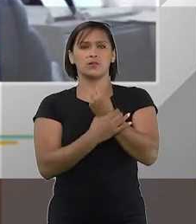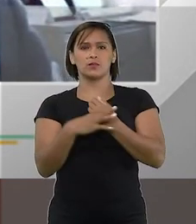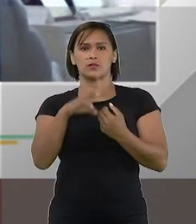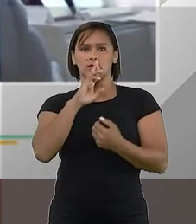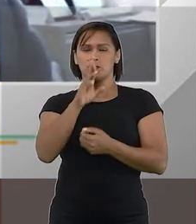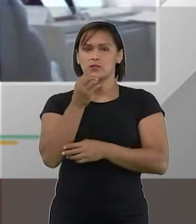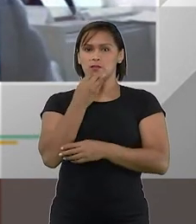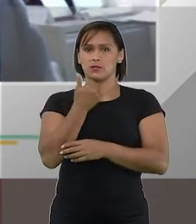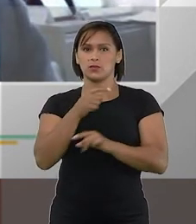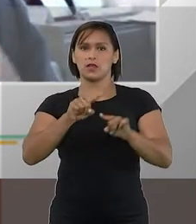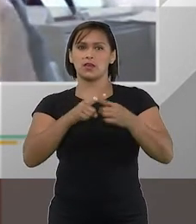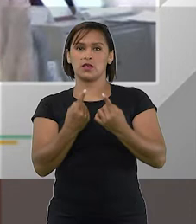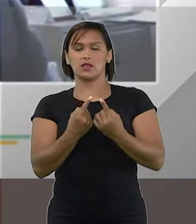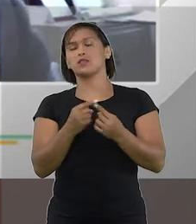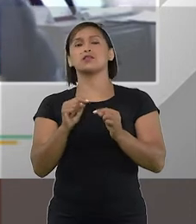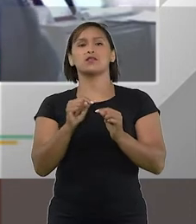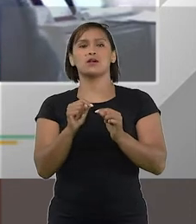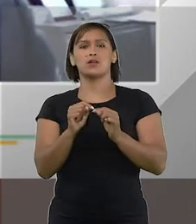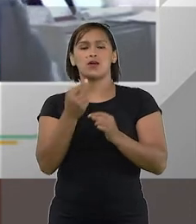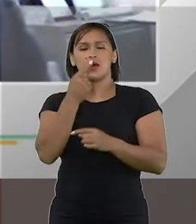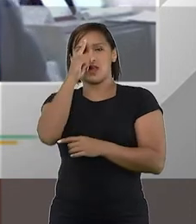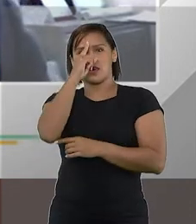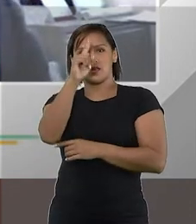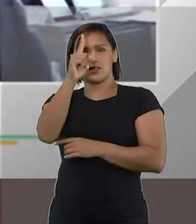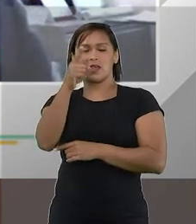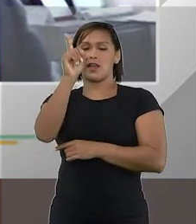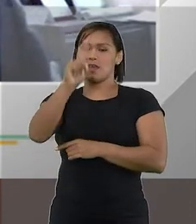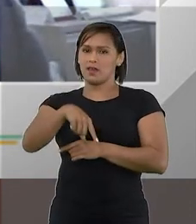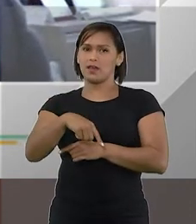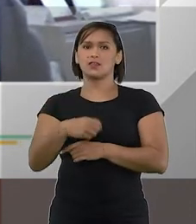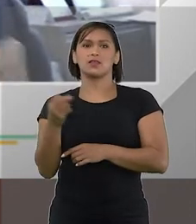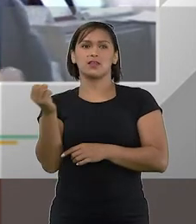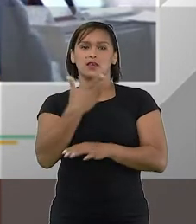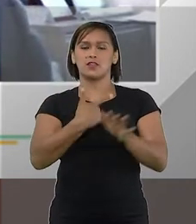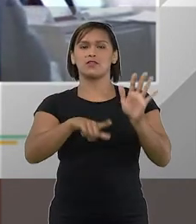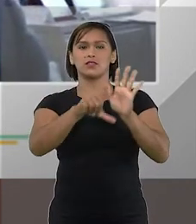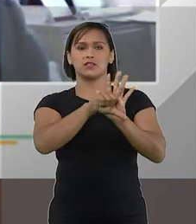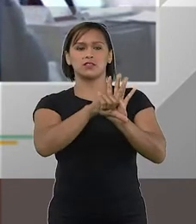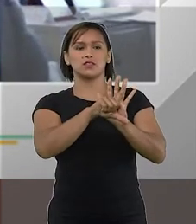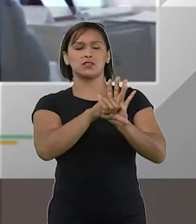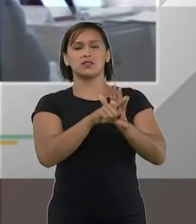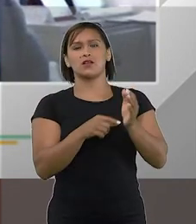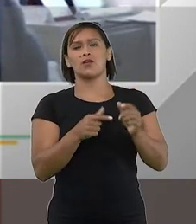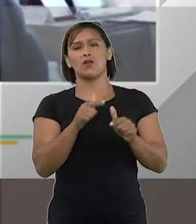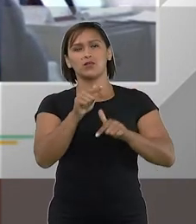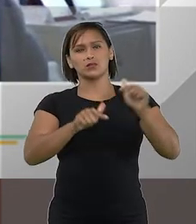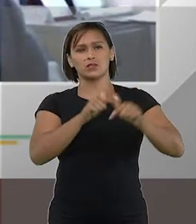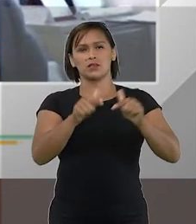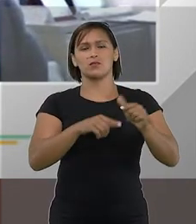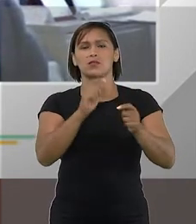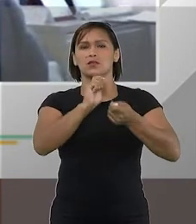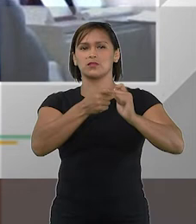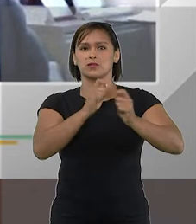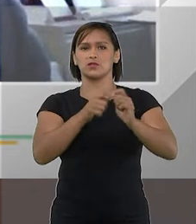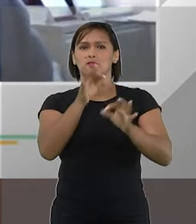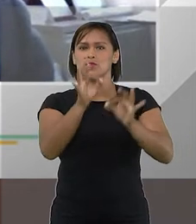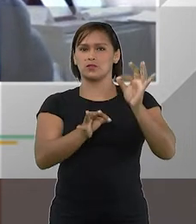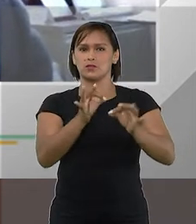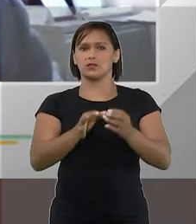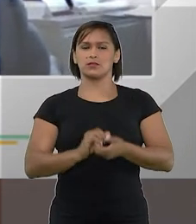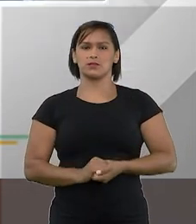os bons resultados, então, em linhas gerais, essa é a ideia da nova legislação em relação à atuação do administrador judicial.